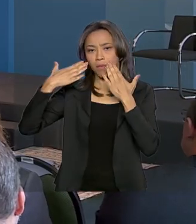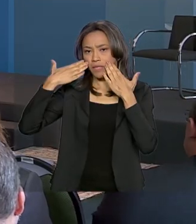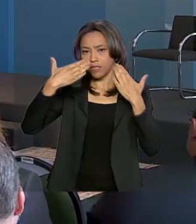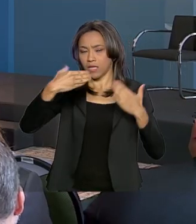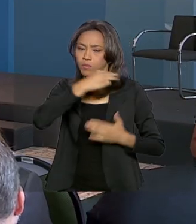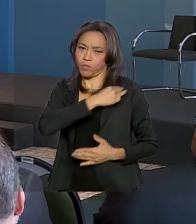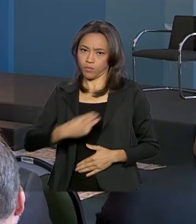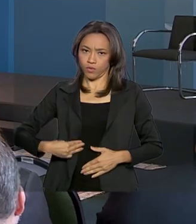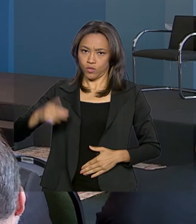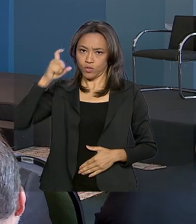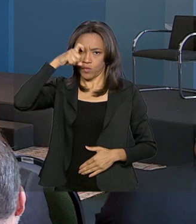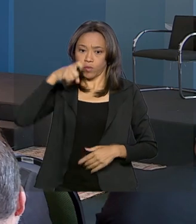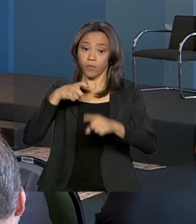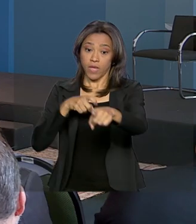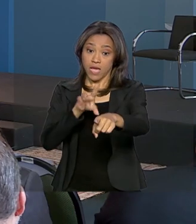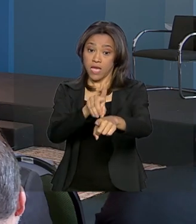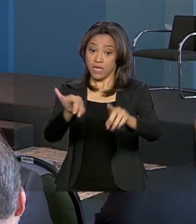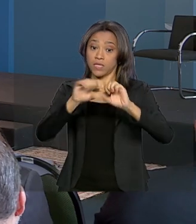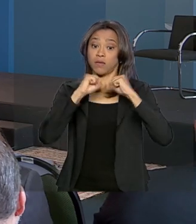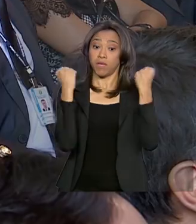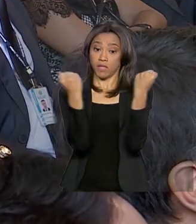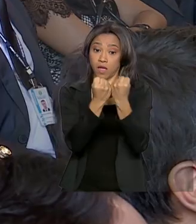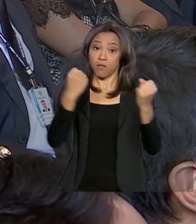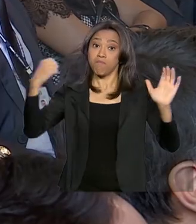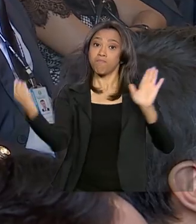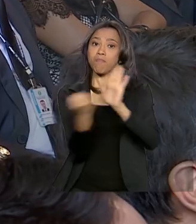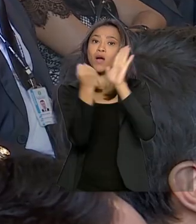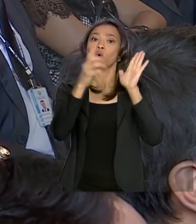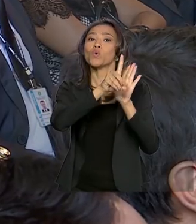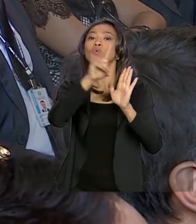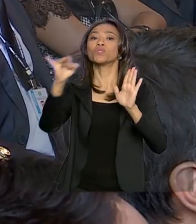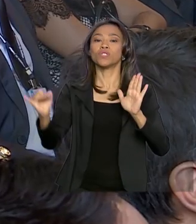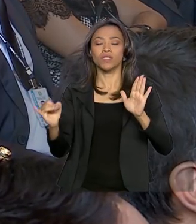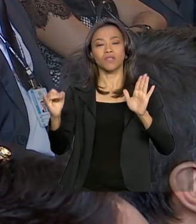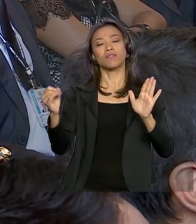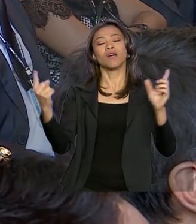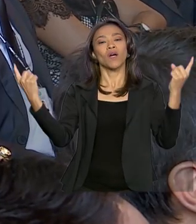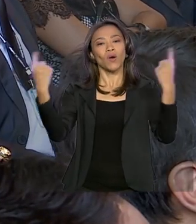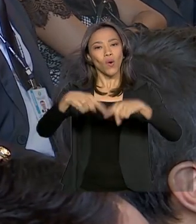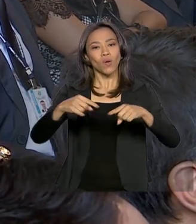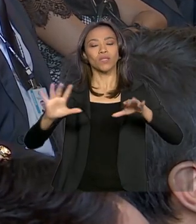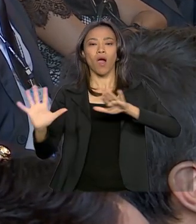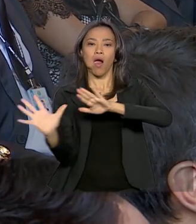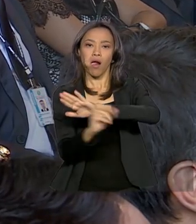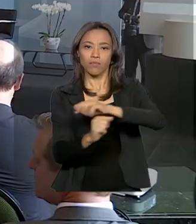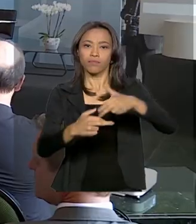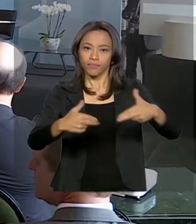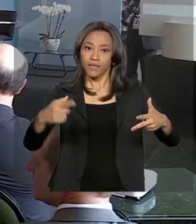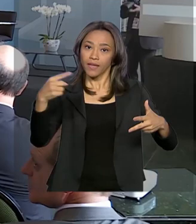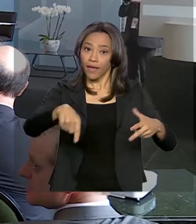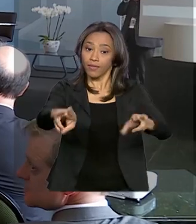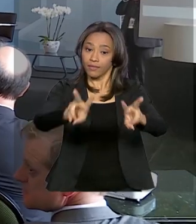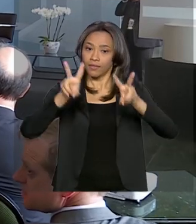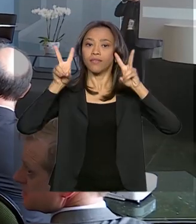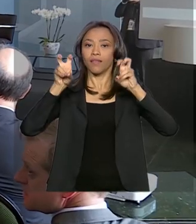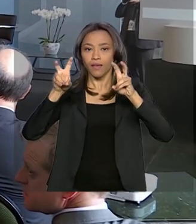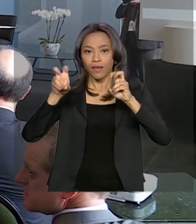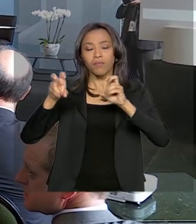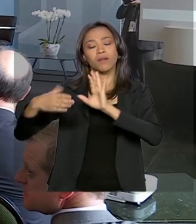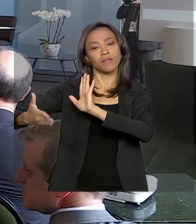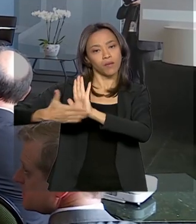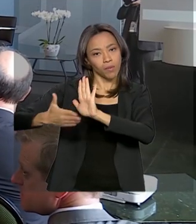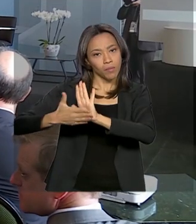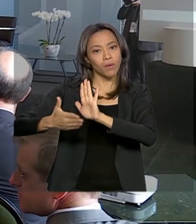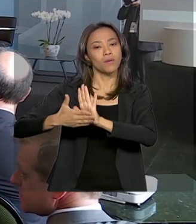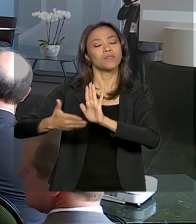Internacional de Combate à Corrupção, tema que é um dos pilares do pacote anticrime, proposta do governo